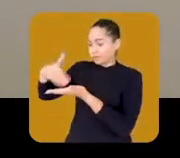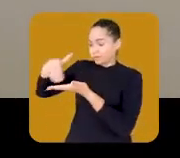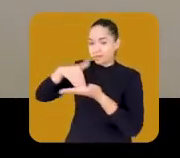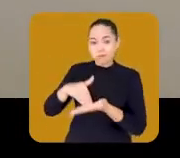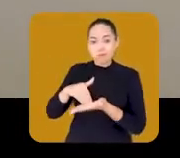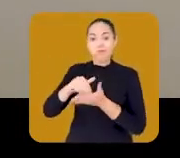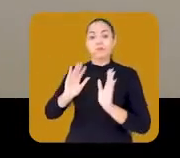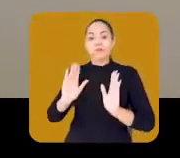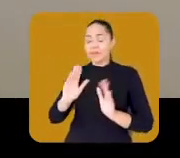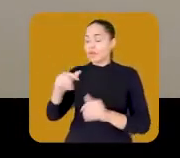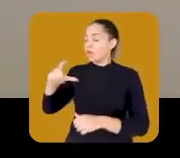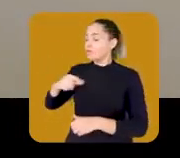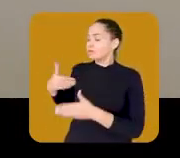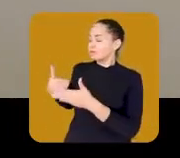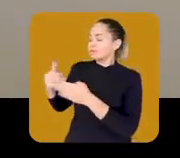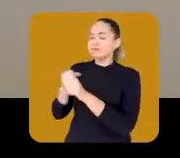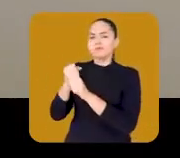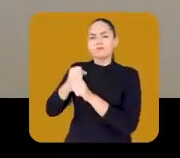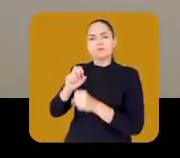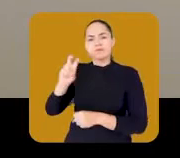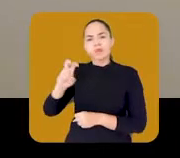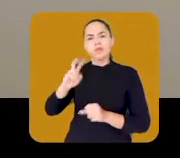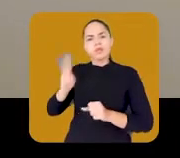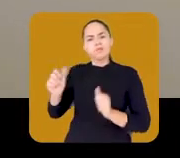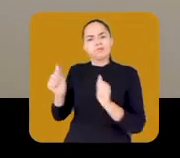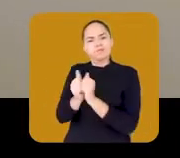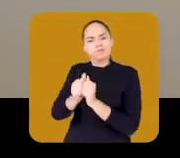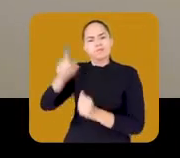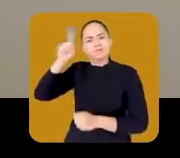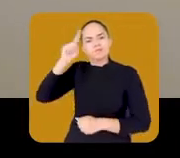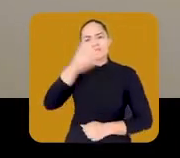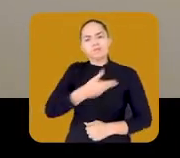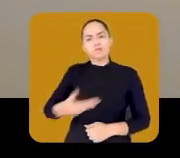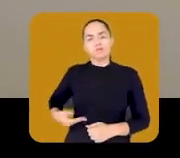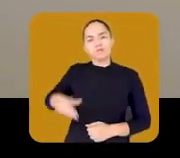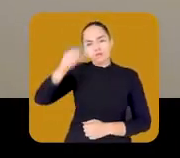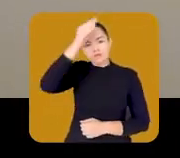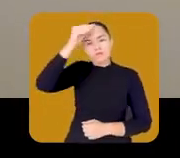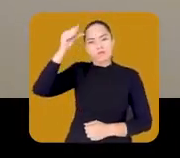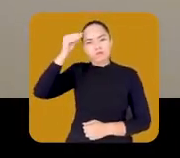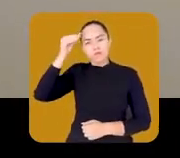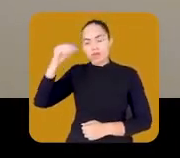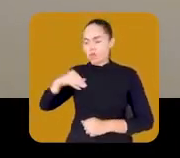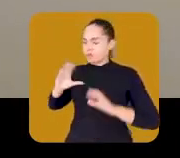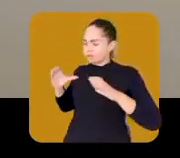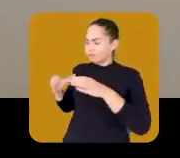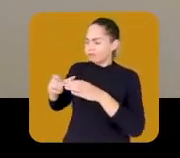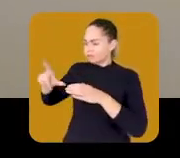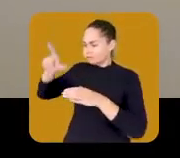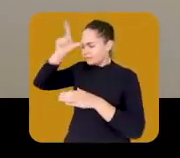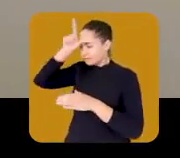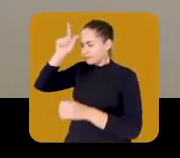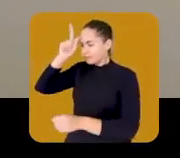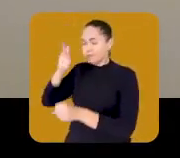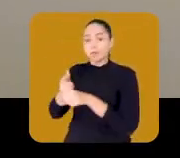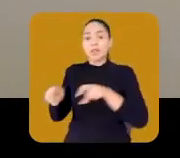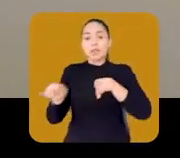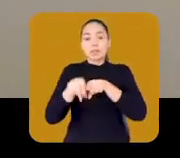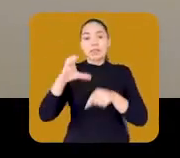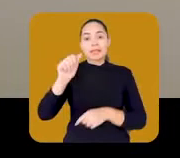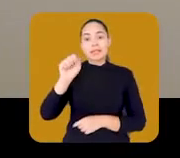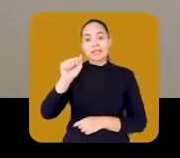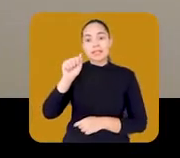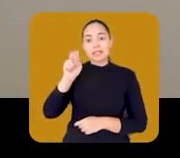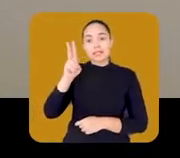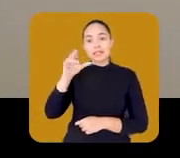prefeito Roberto Claudio e, nos últimos cinco anos, estive diariamente ao lado do governador Camilo Santana como chefe de gabinete